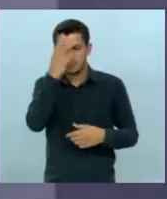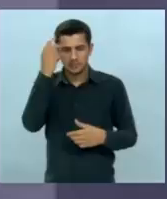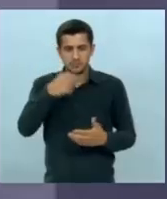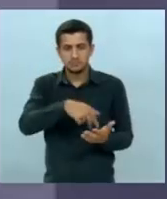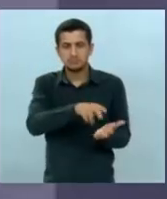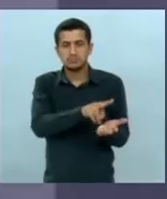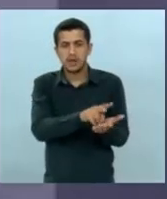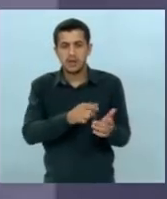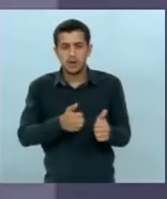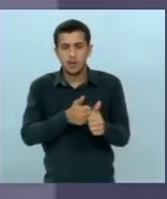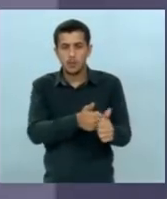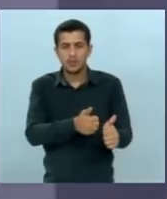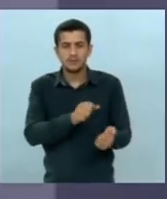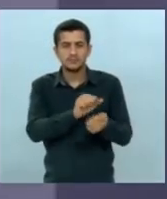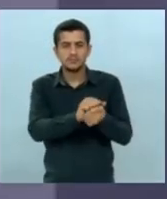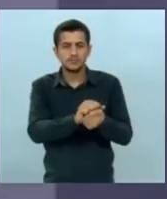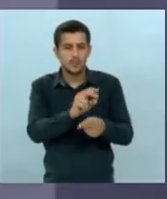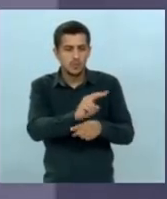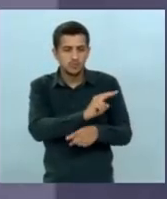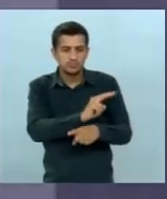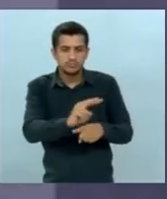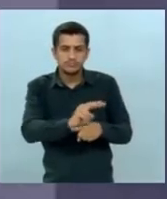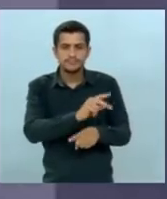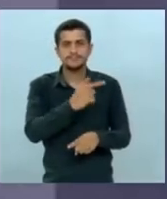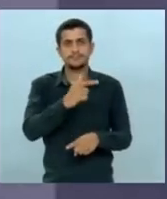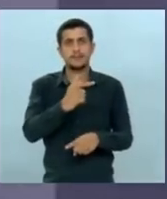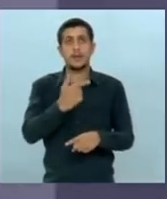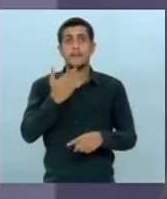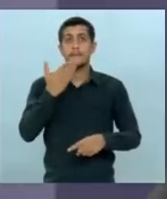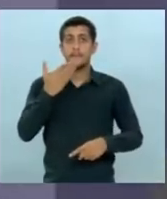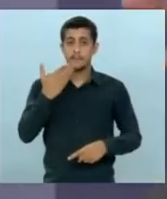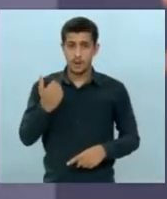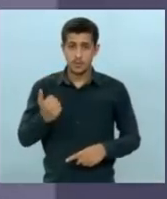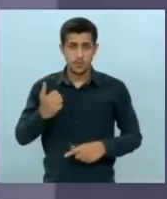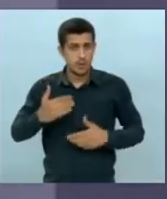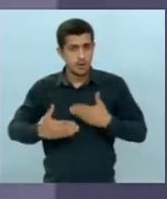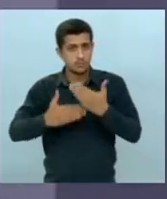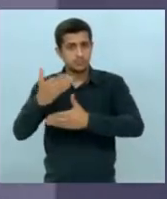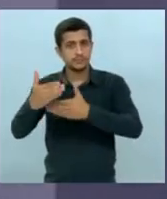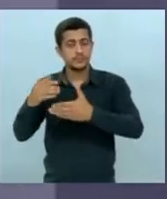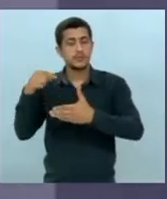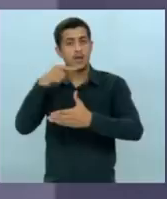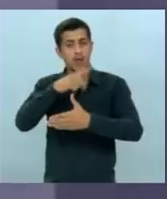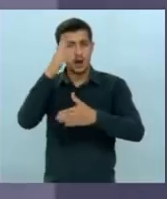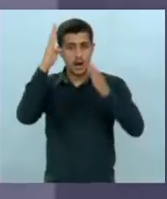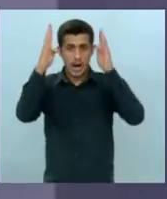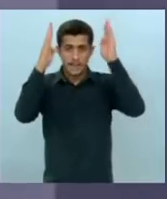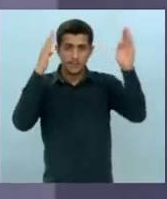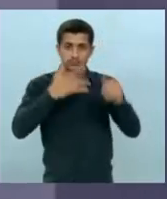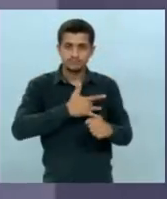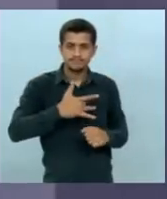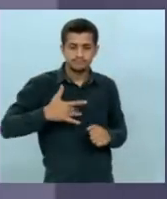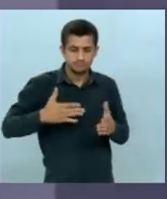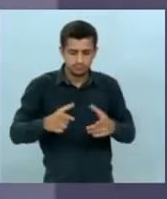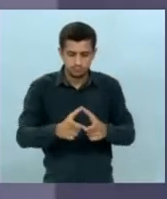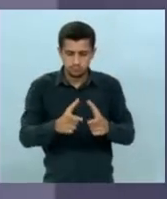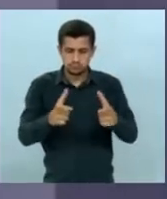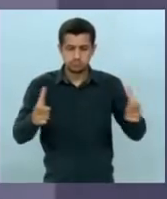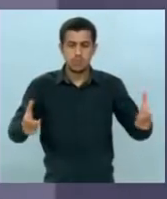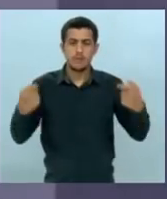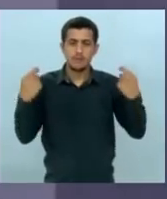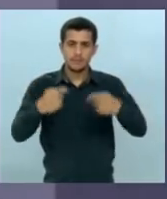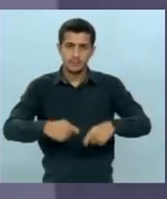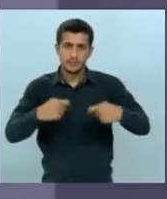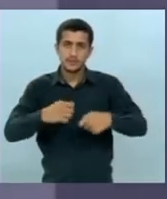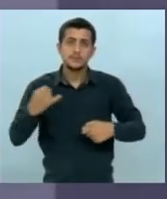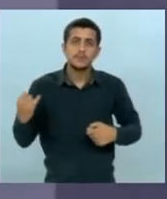sem acompanhamento o que nós temos que fazer é melhorar ampliar a Caravana da Saúde ampliando a Caravana da Saúde